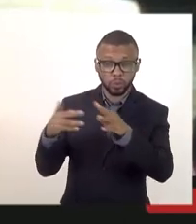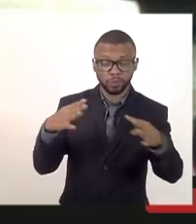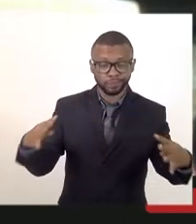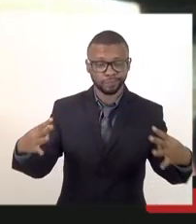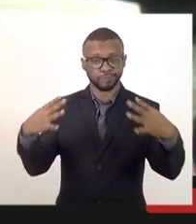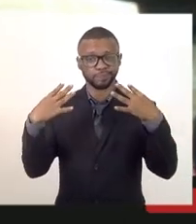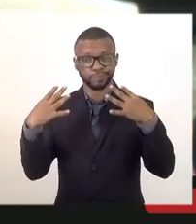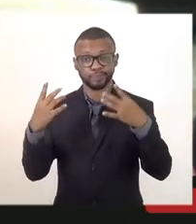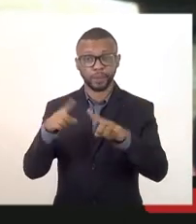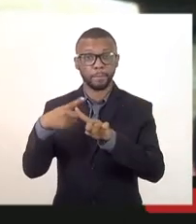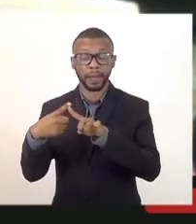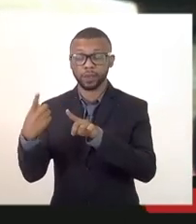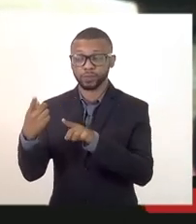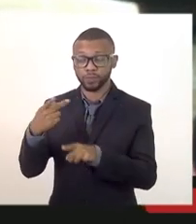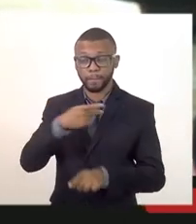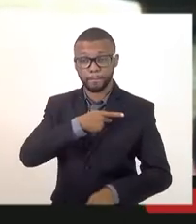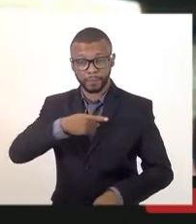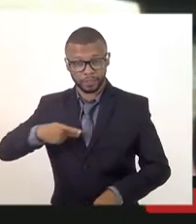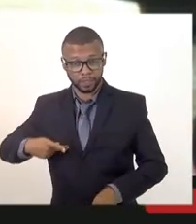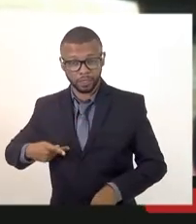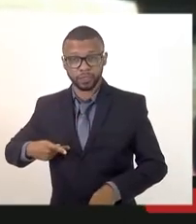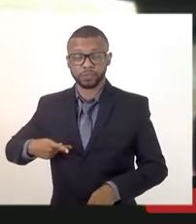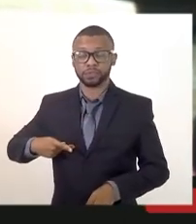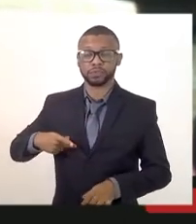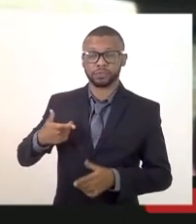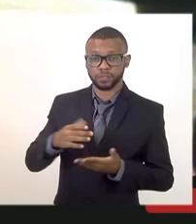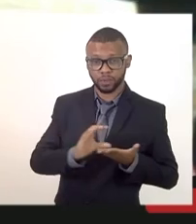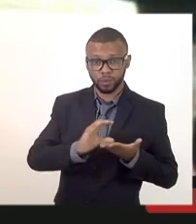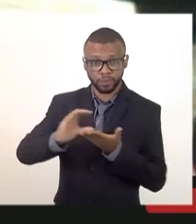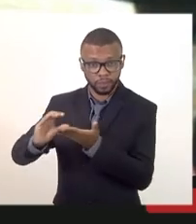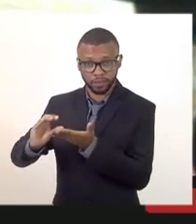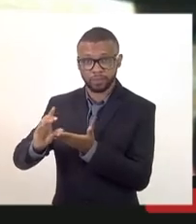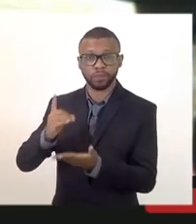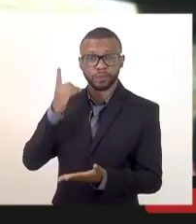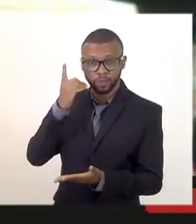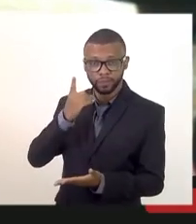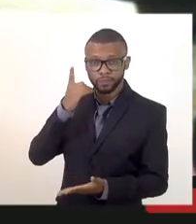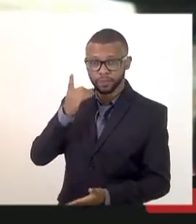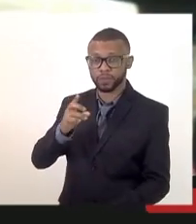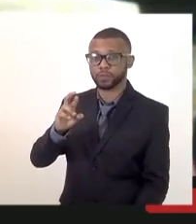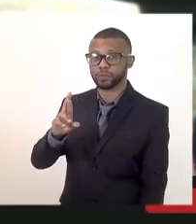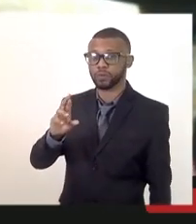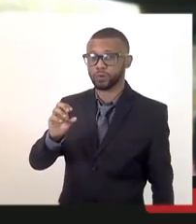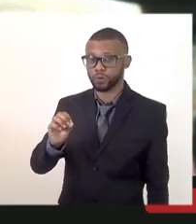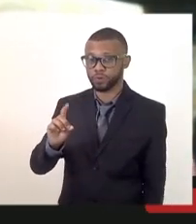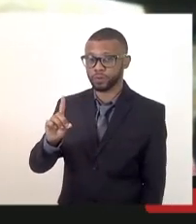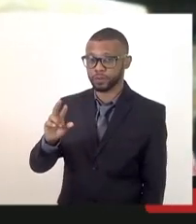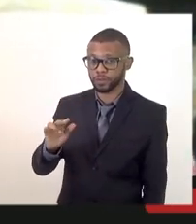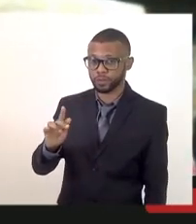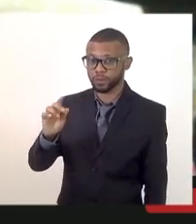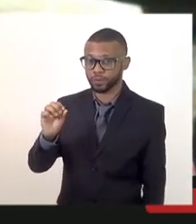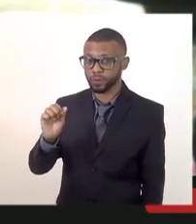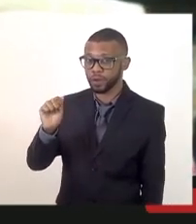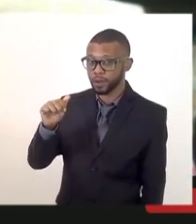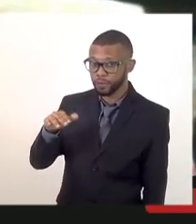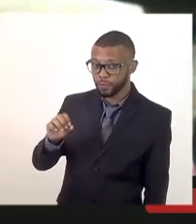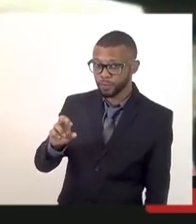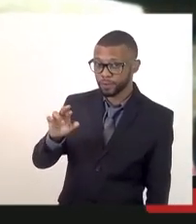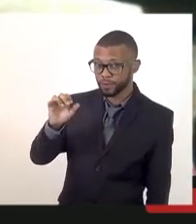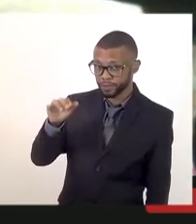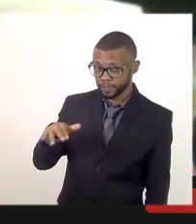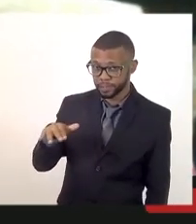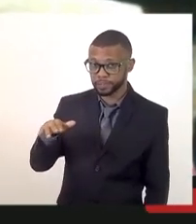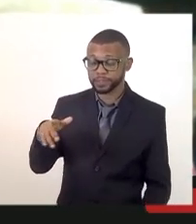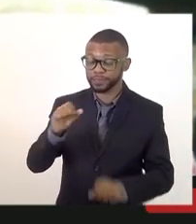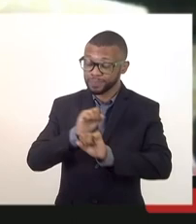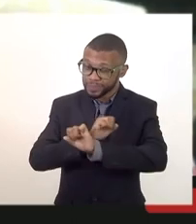presidente da comissão doutor deputado Rodrigo Amorim deixou bem claro assim eu como comandante geral da instituição